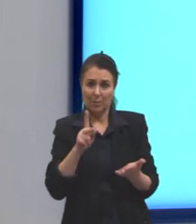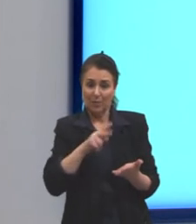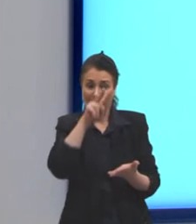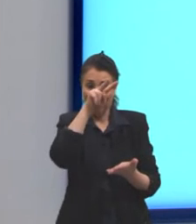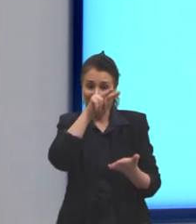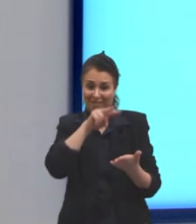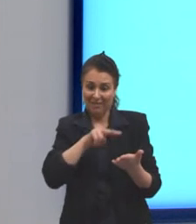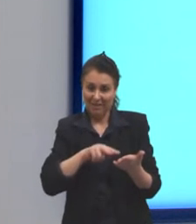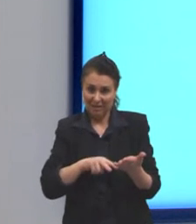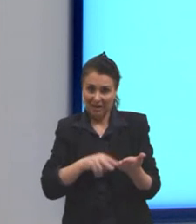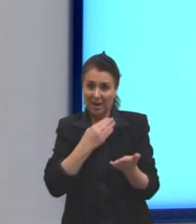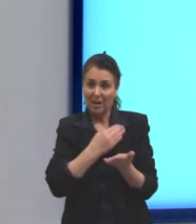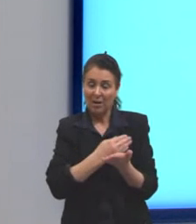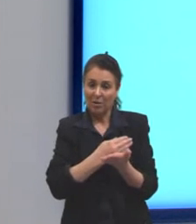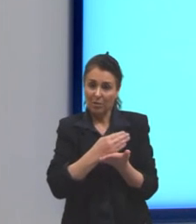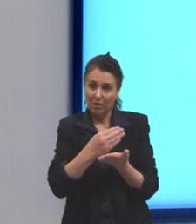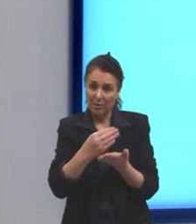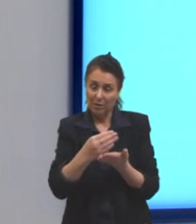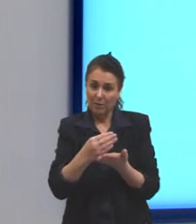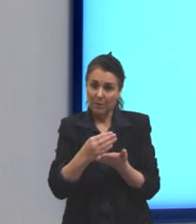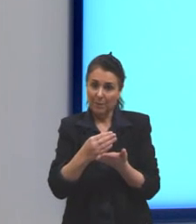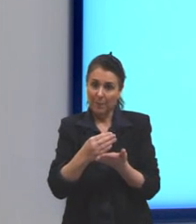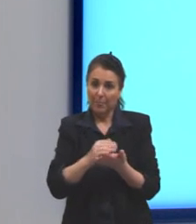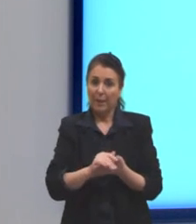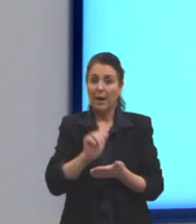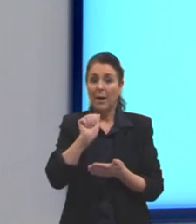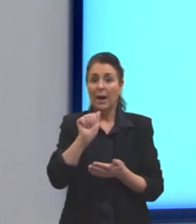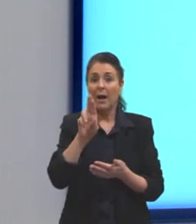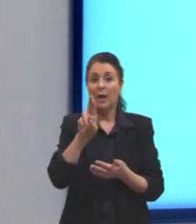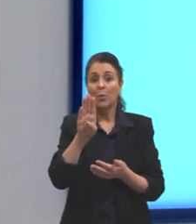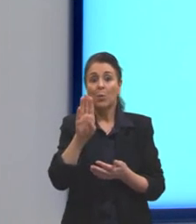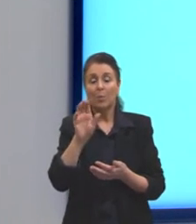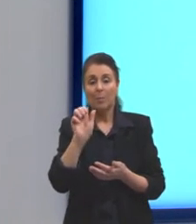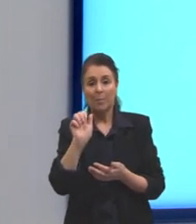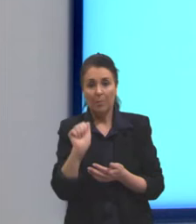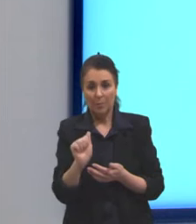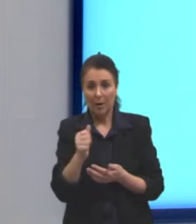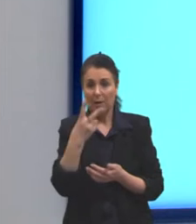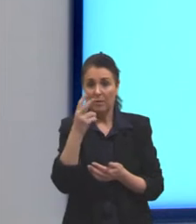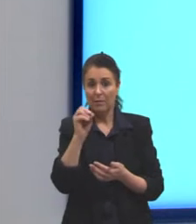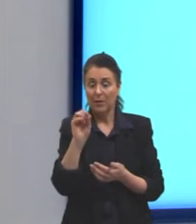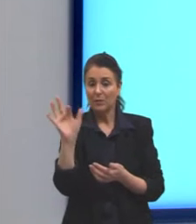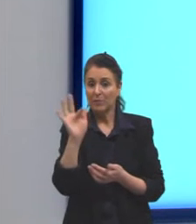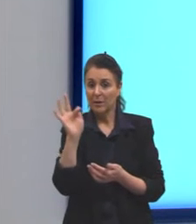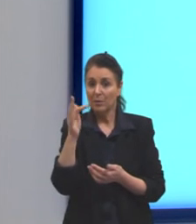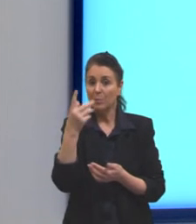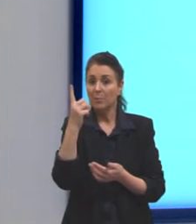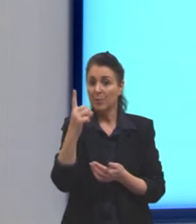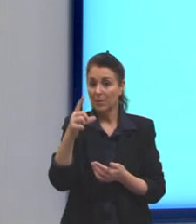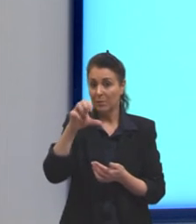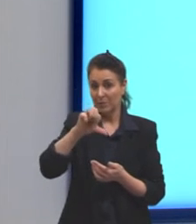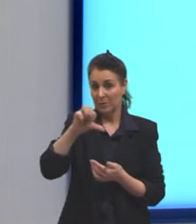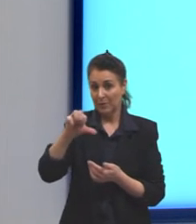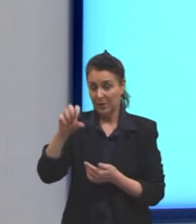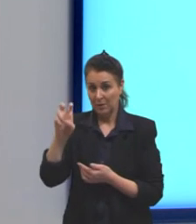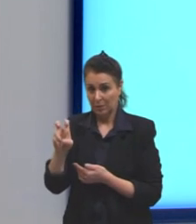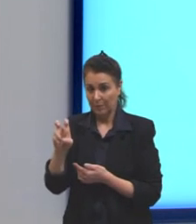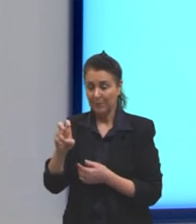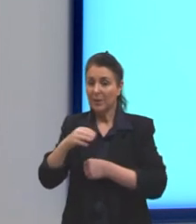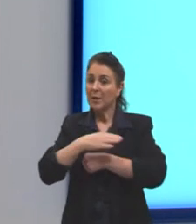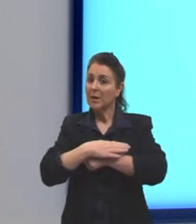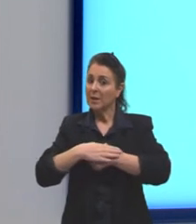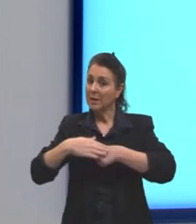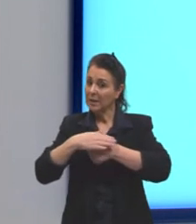vocês. A carta começa com Aruba, 20 de fevereiro de 1995. Queridos